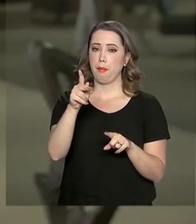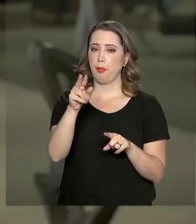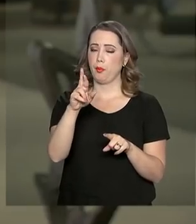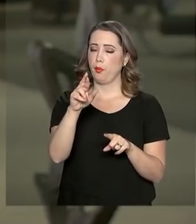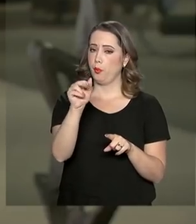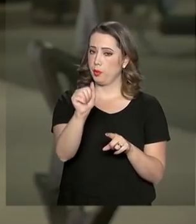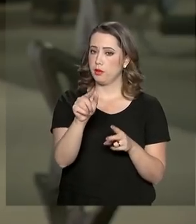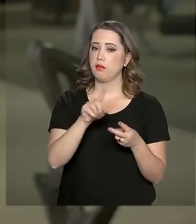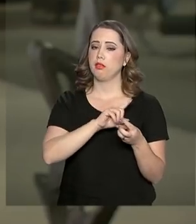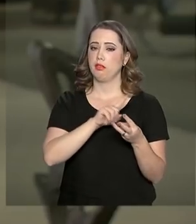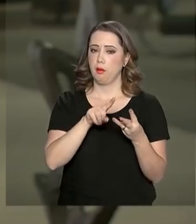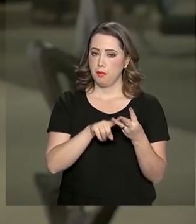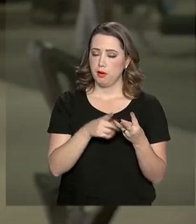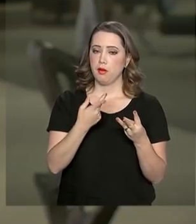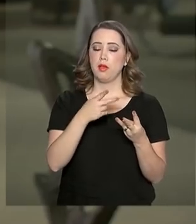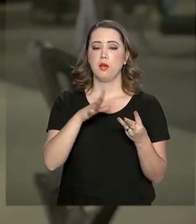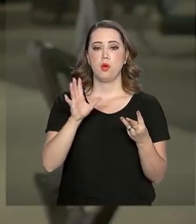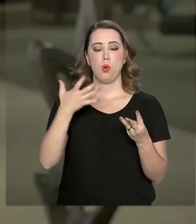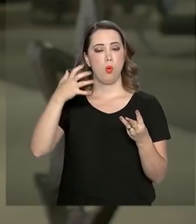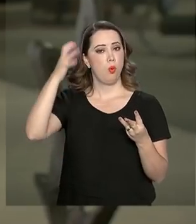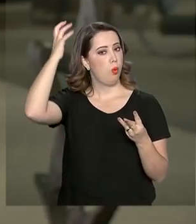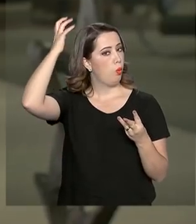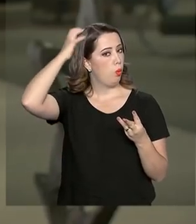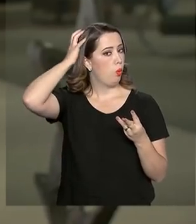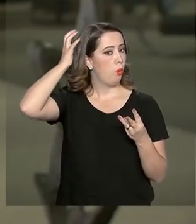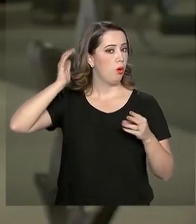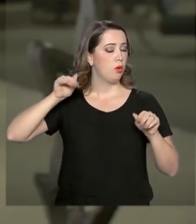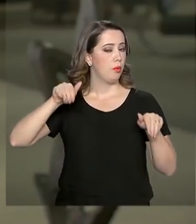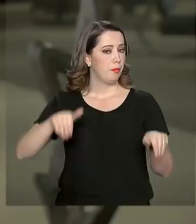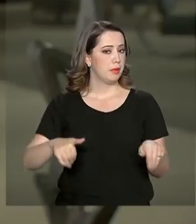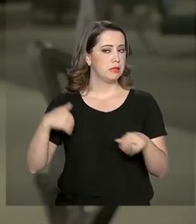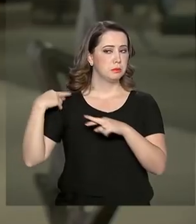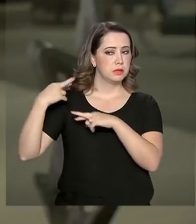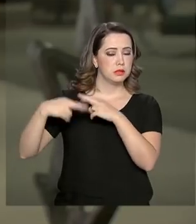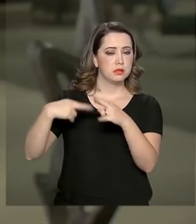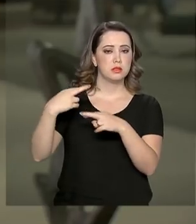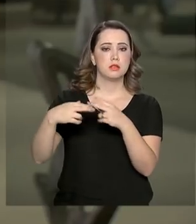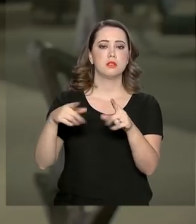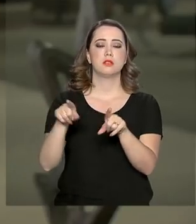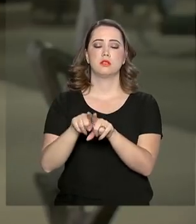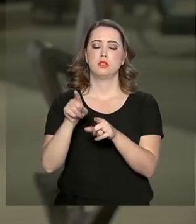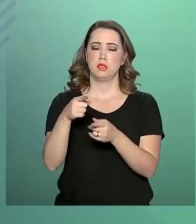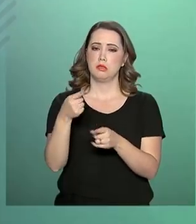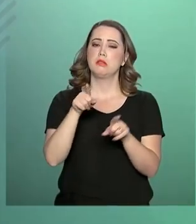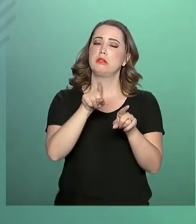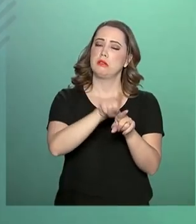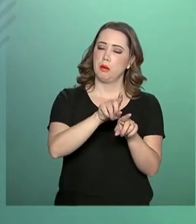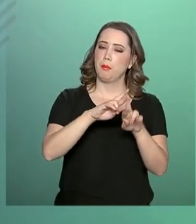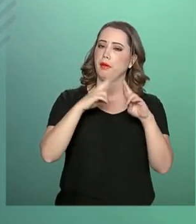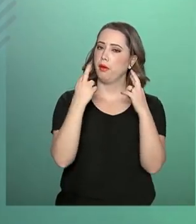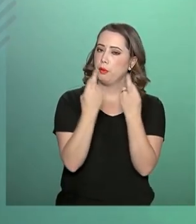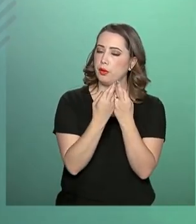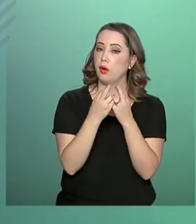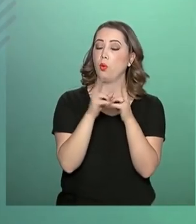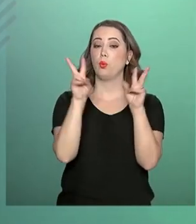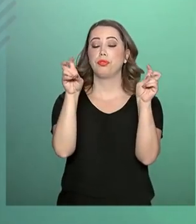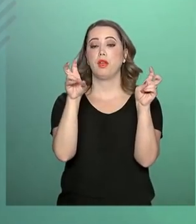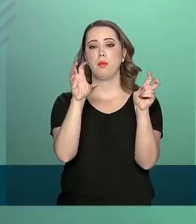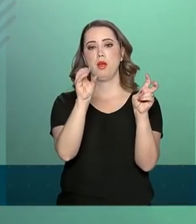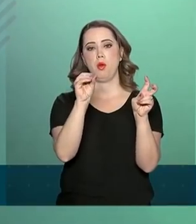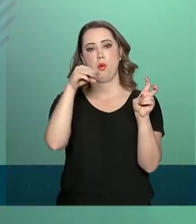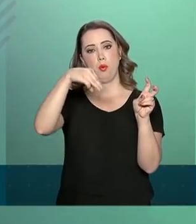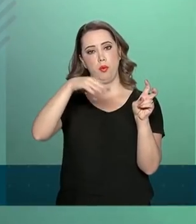os temas de interesse do Brasil está a reforma da OMC, a Organização Mundial do Comércio. A posição brasileira